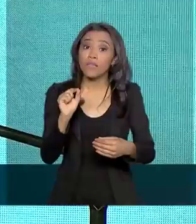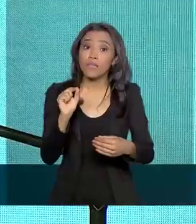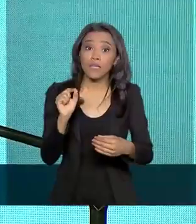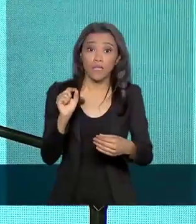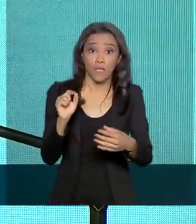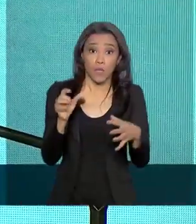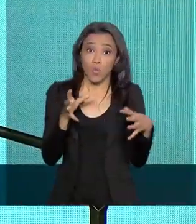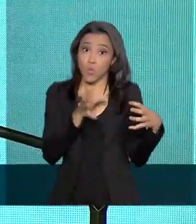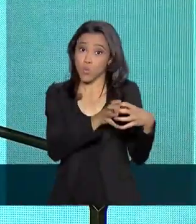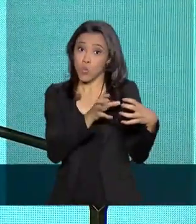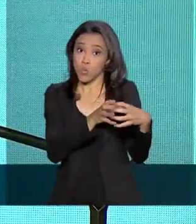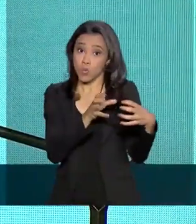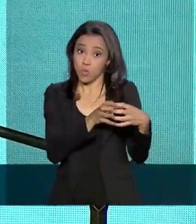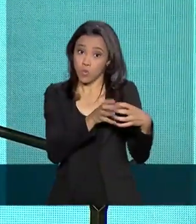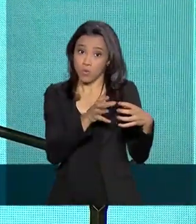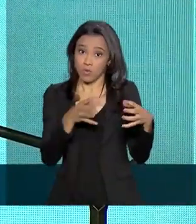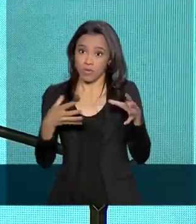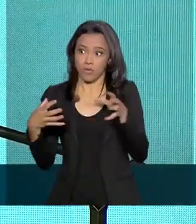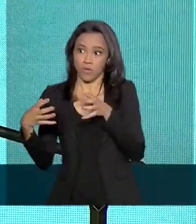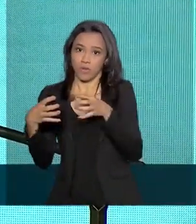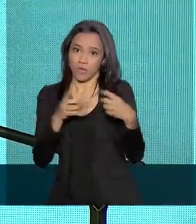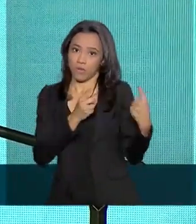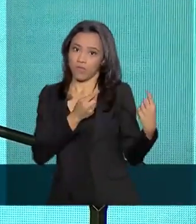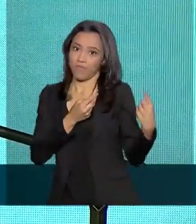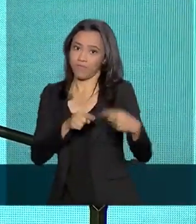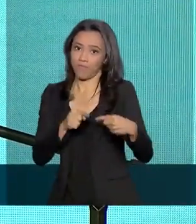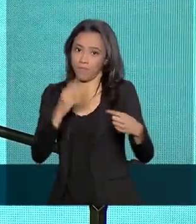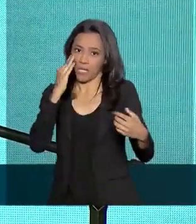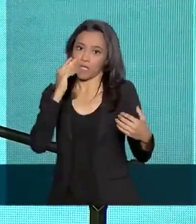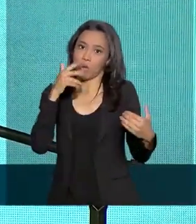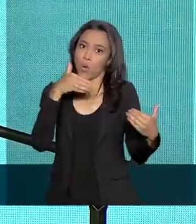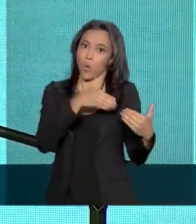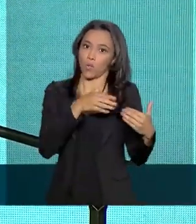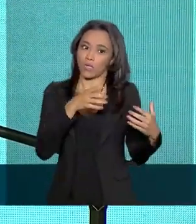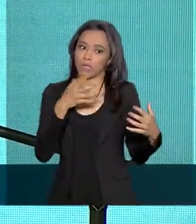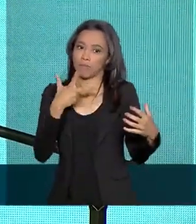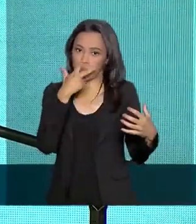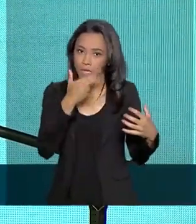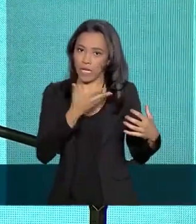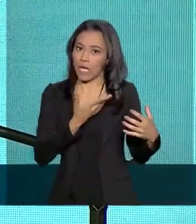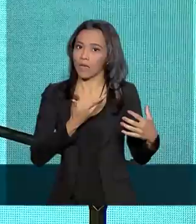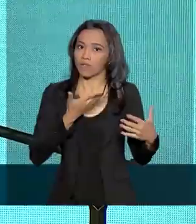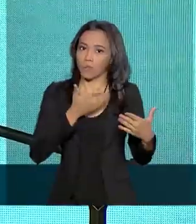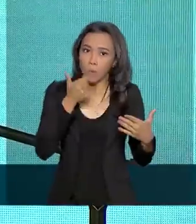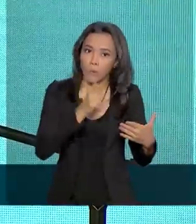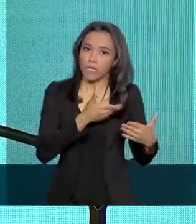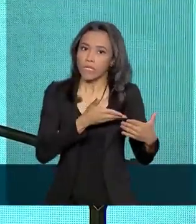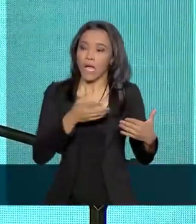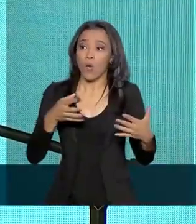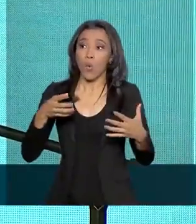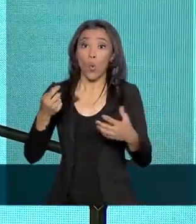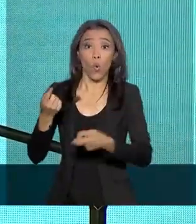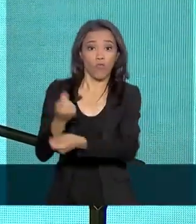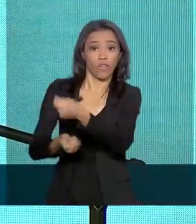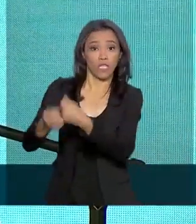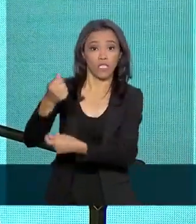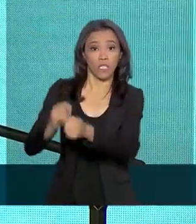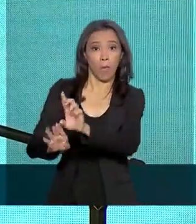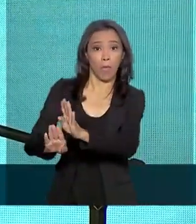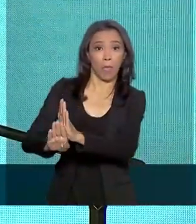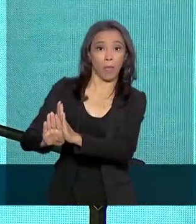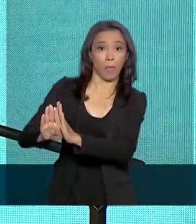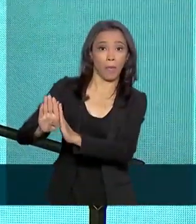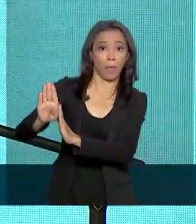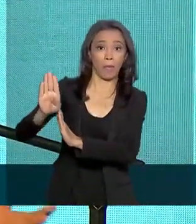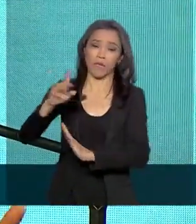oposição da Argentina, o mercado reagiu imediatamente. Eu acredito que possa ser revertida essa questão na Argentina.